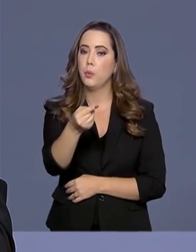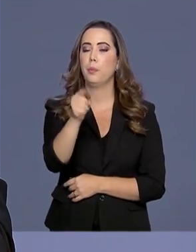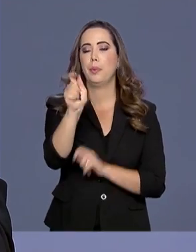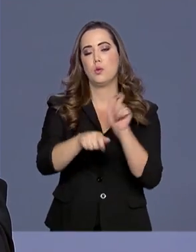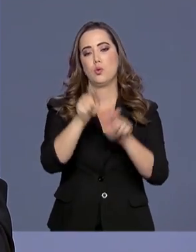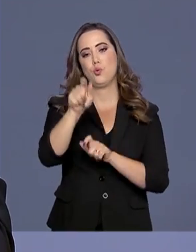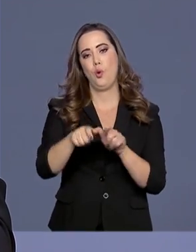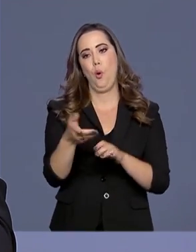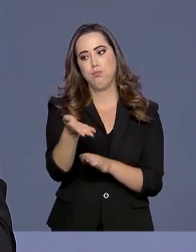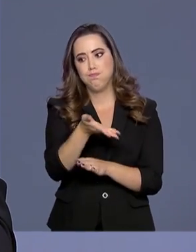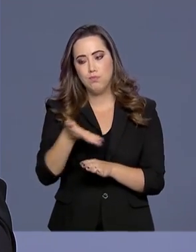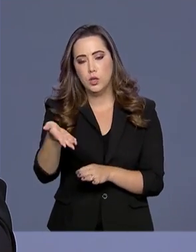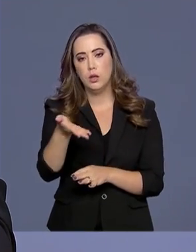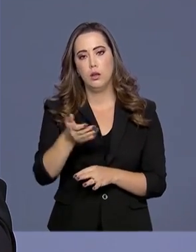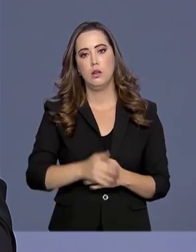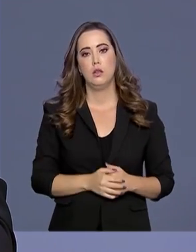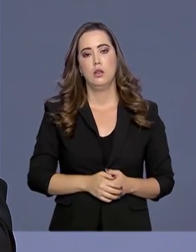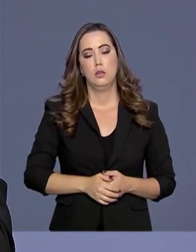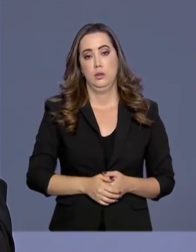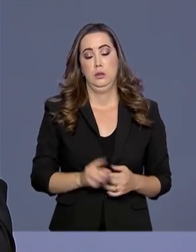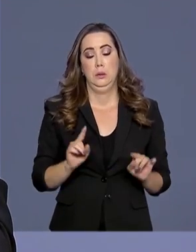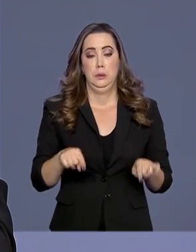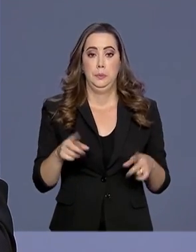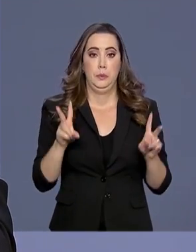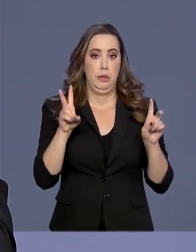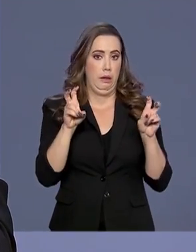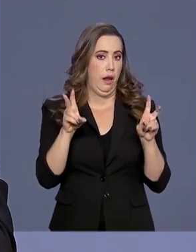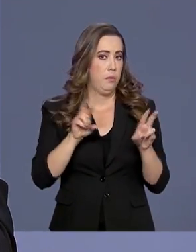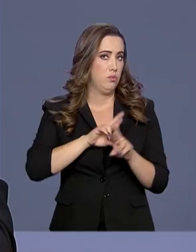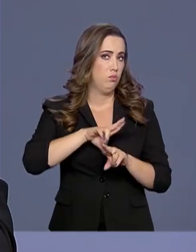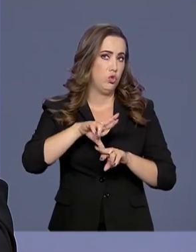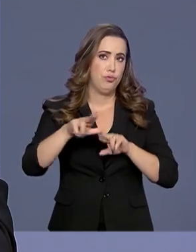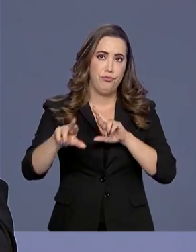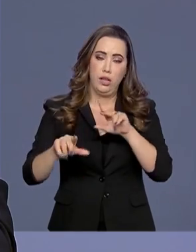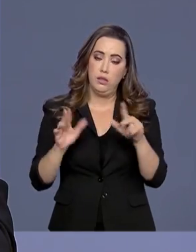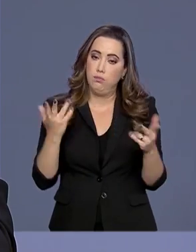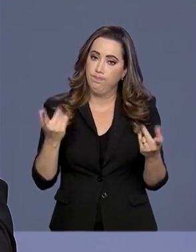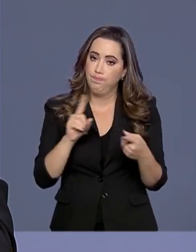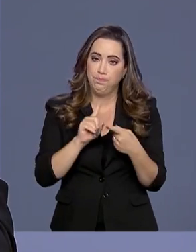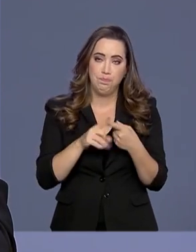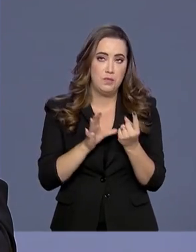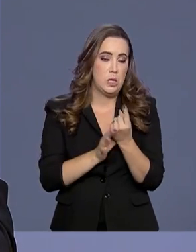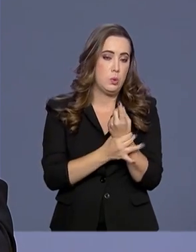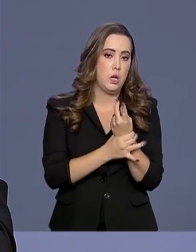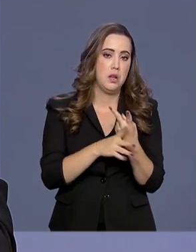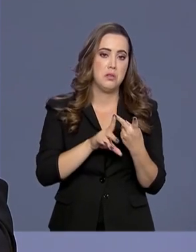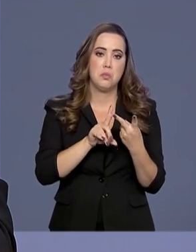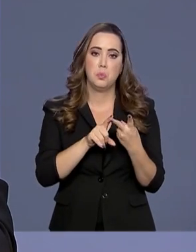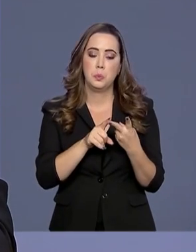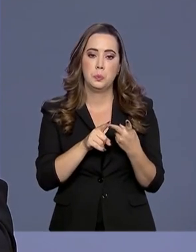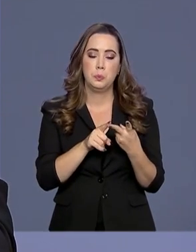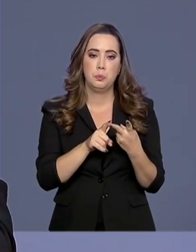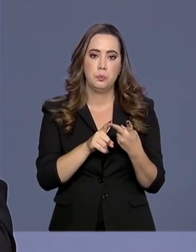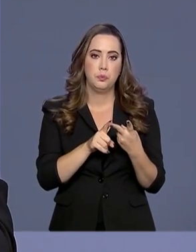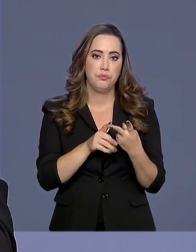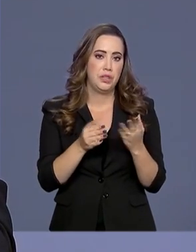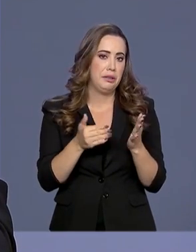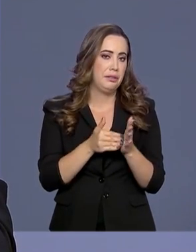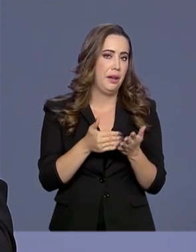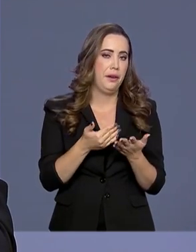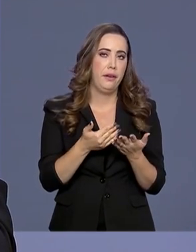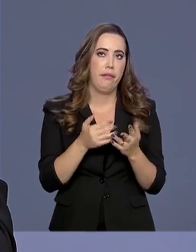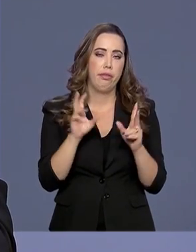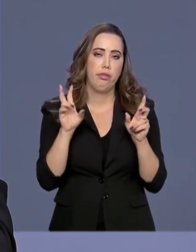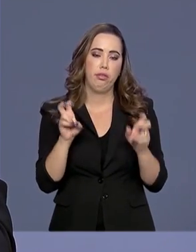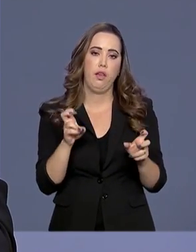aí os temas são variados, vão desde os temas de segurança até os temas